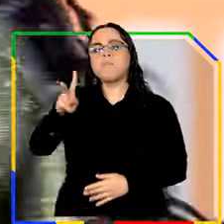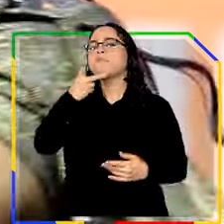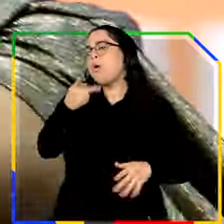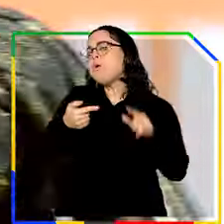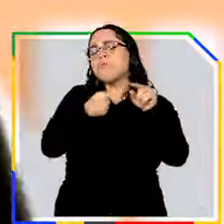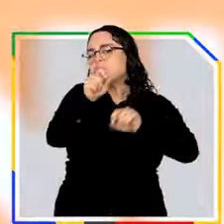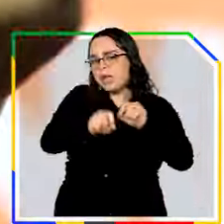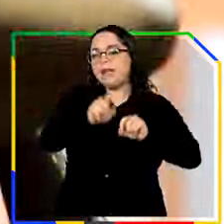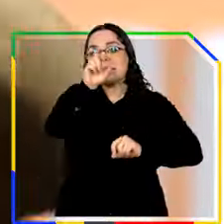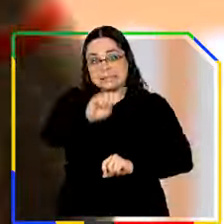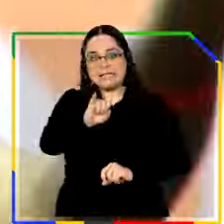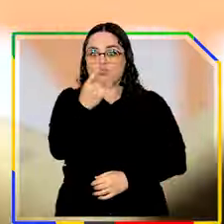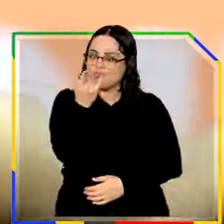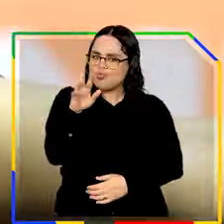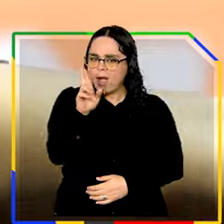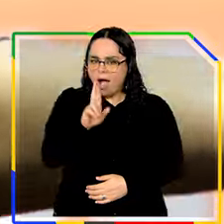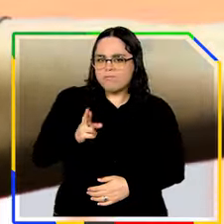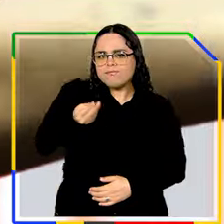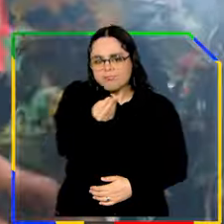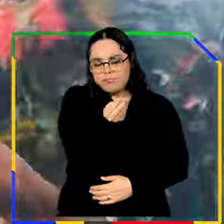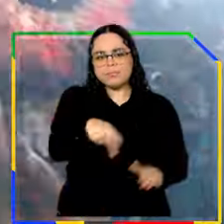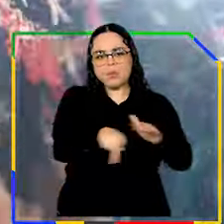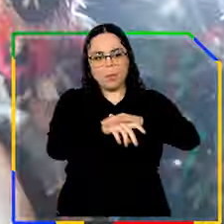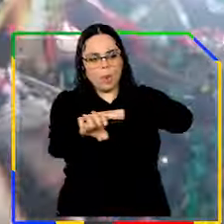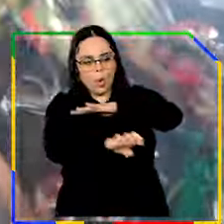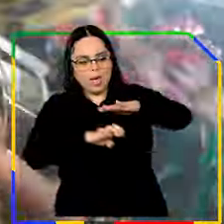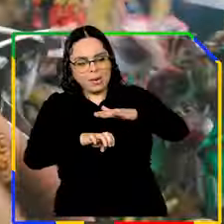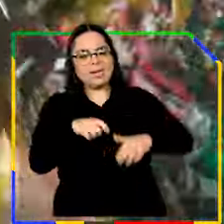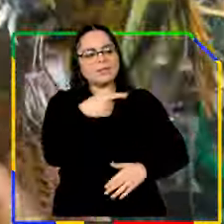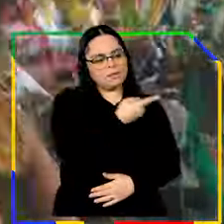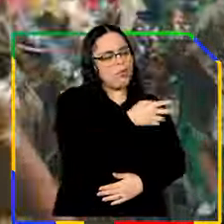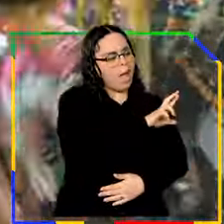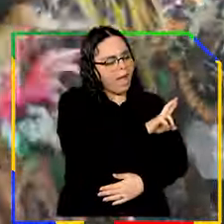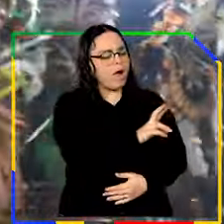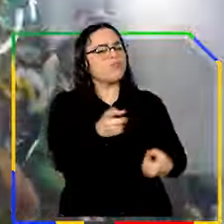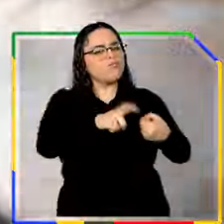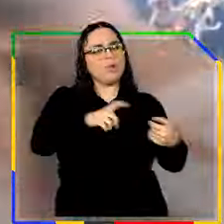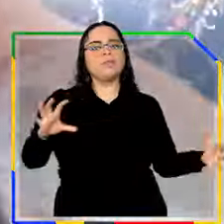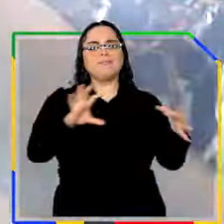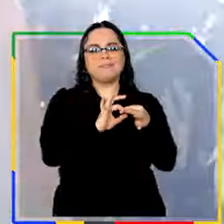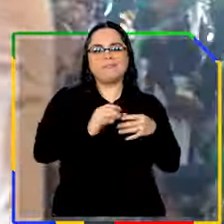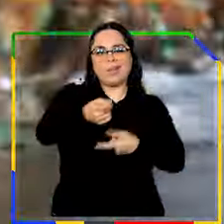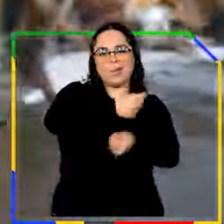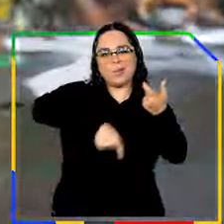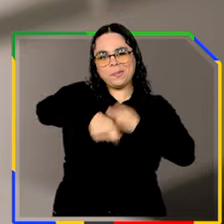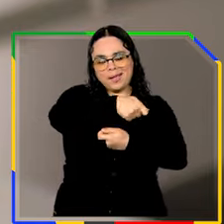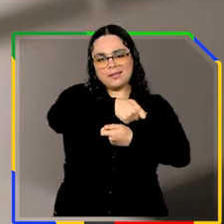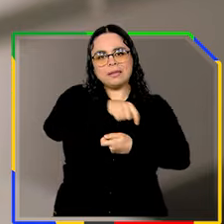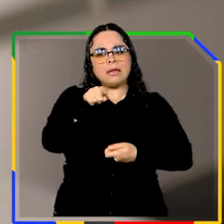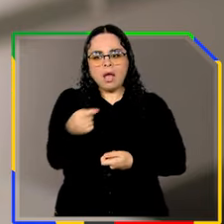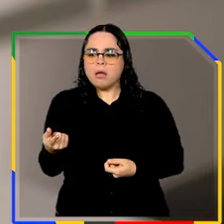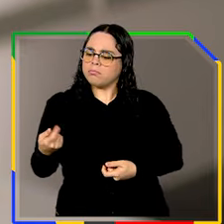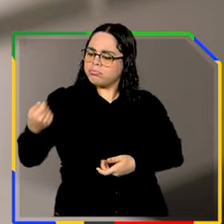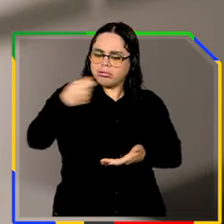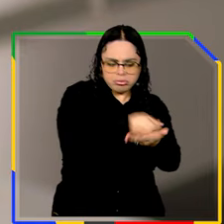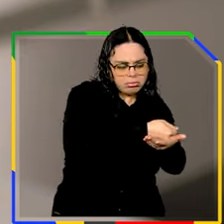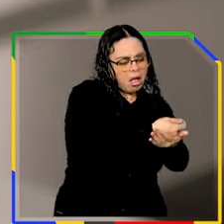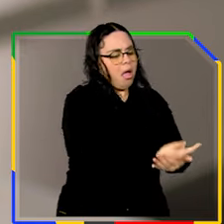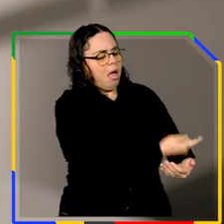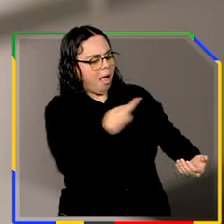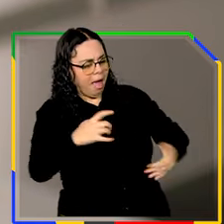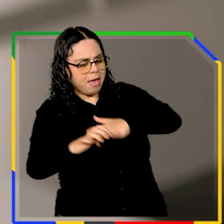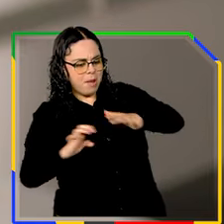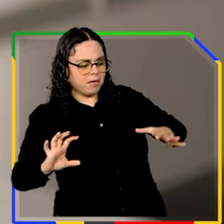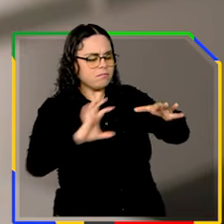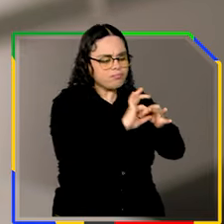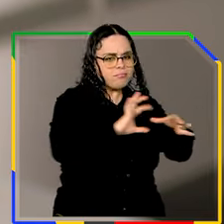real que as empresas investem em projetos culturais, um real e 60 centavos retorna para a economia. Esses recursos geram